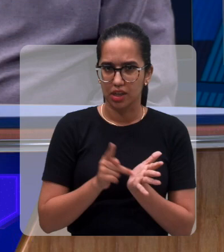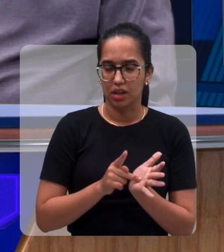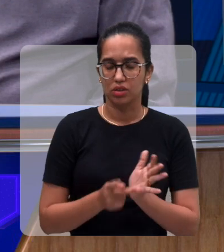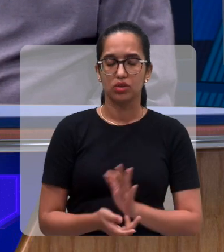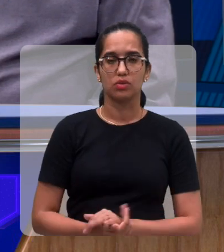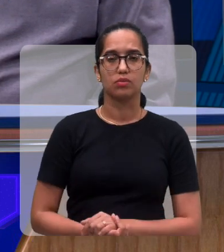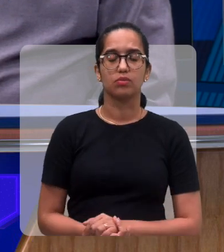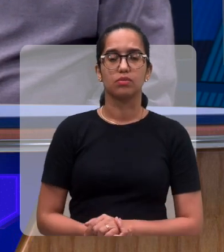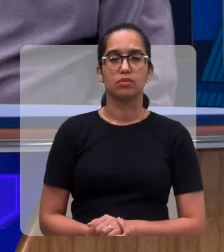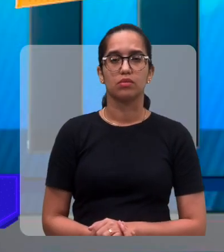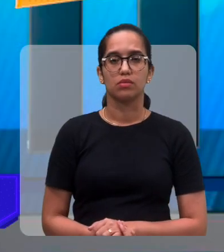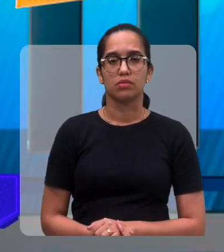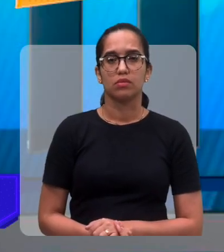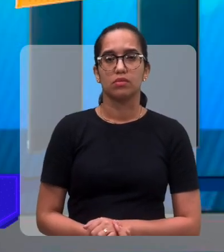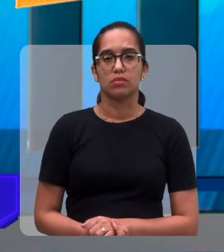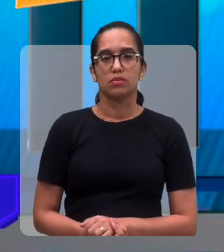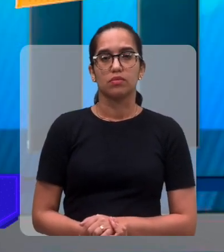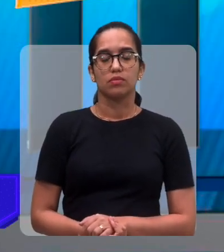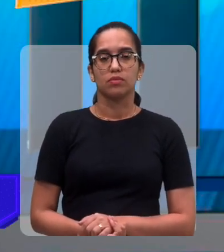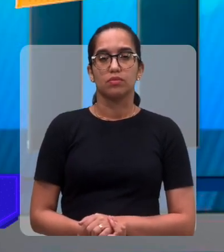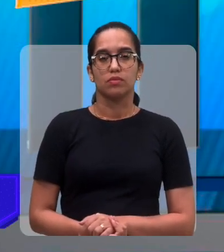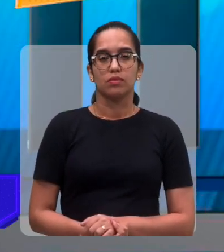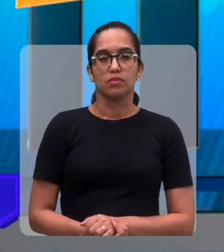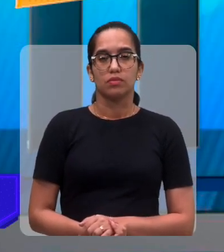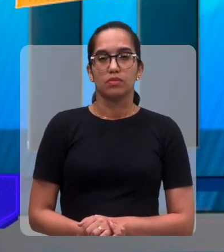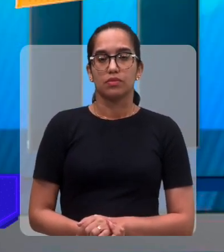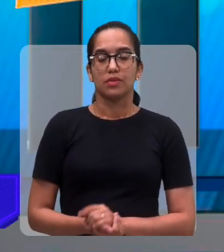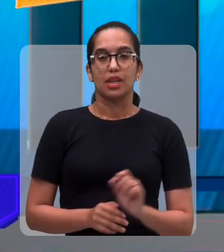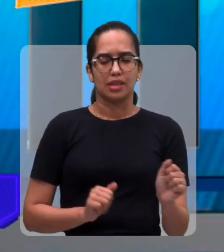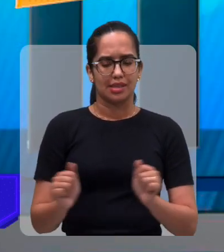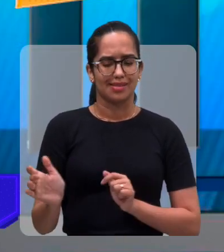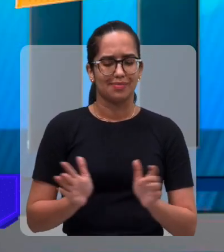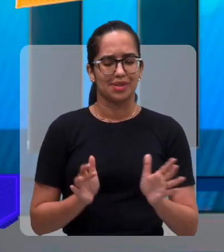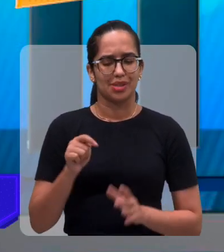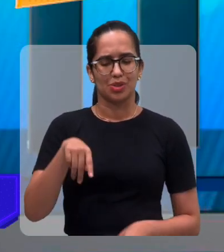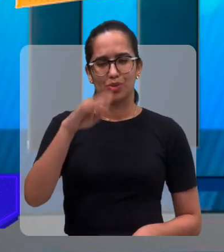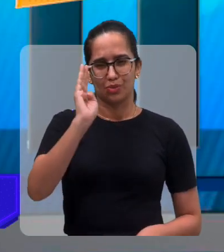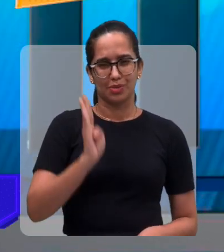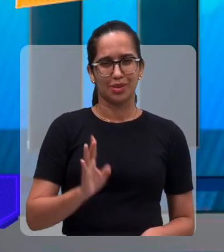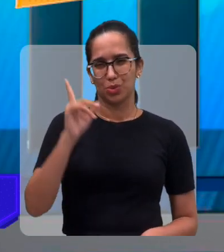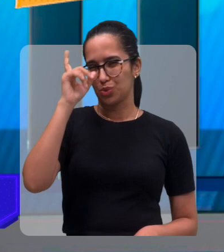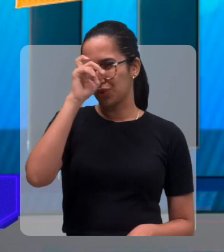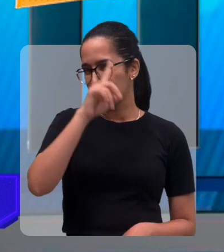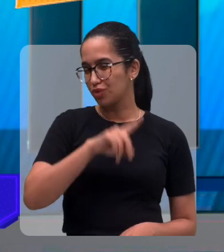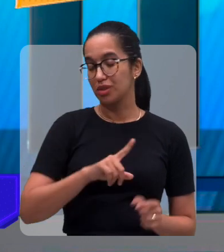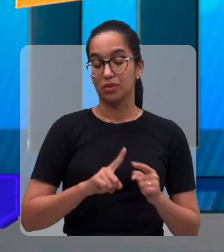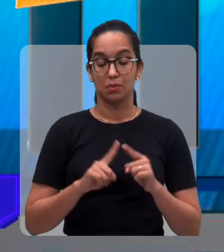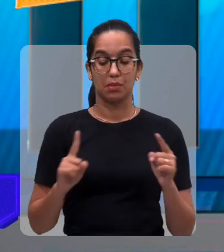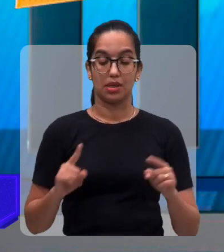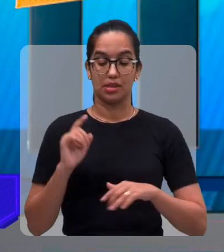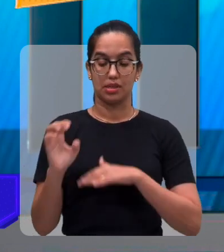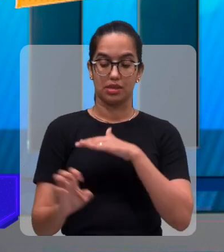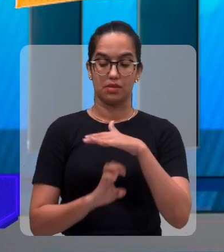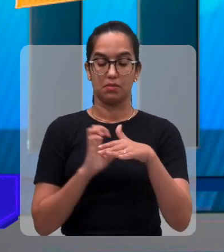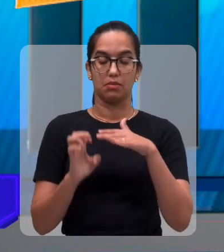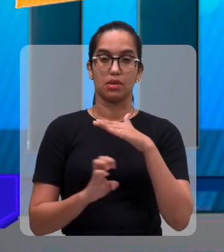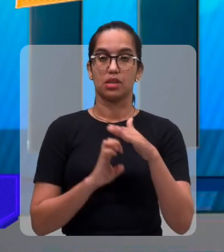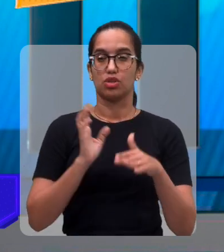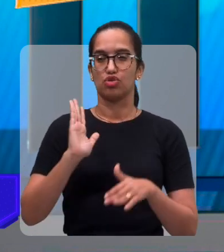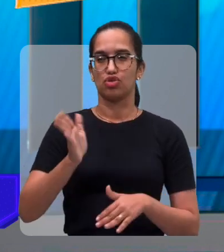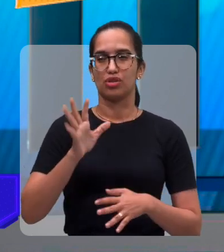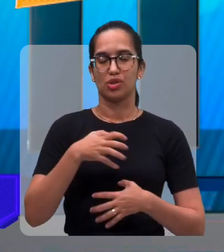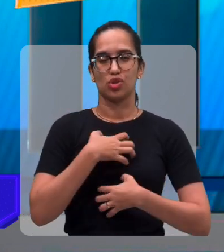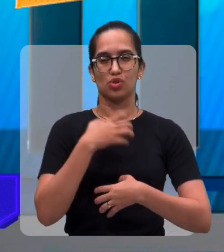Bem, Chico, a acessibilidade no Brasil é um pouco complicado, mas as empresas têm se